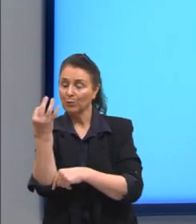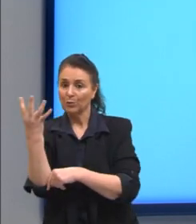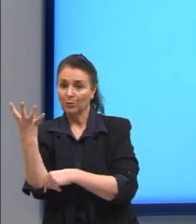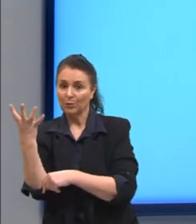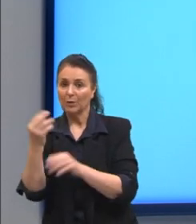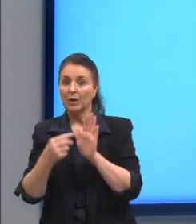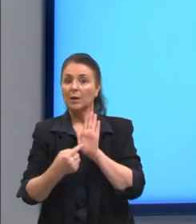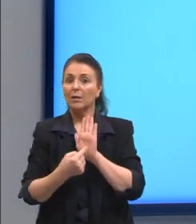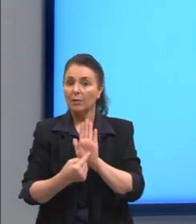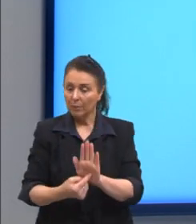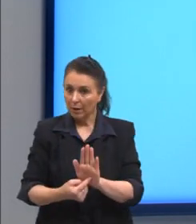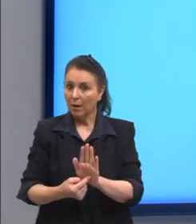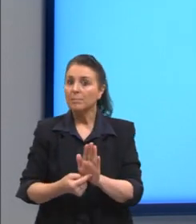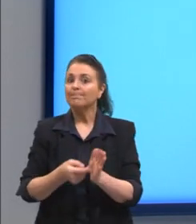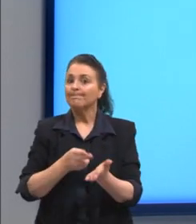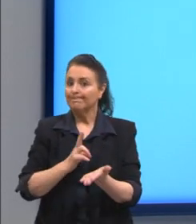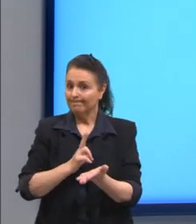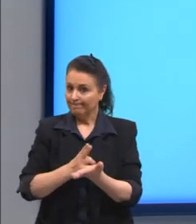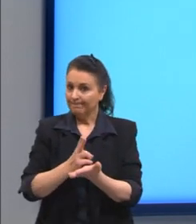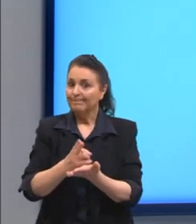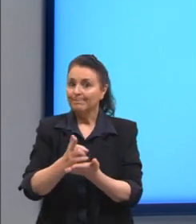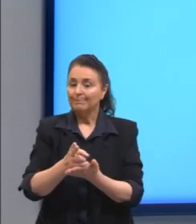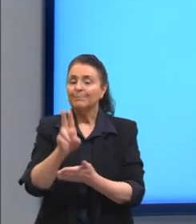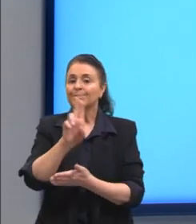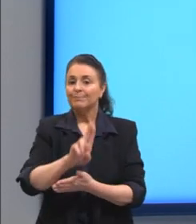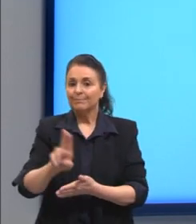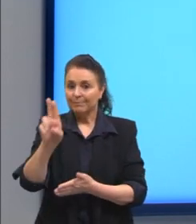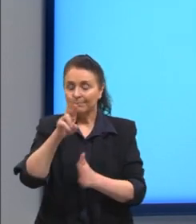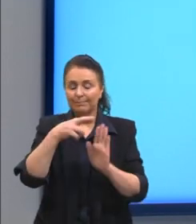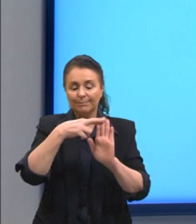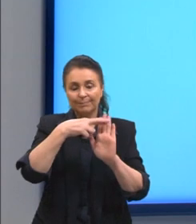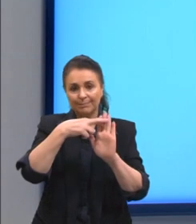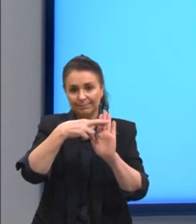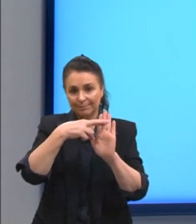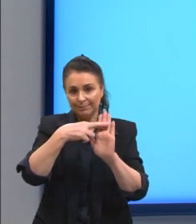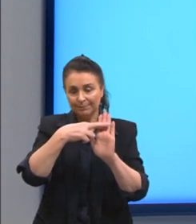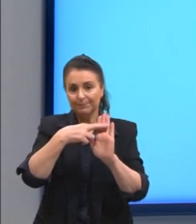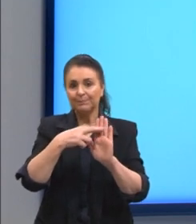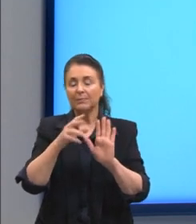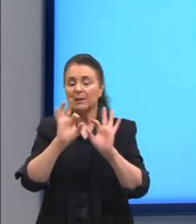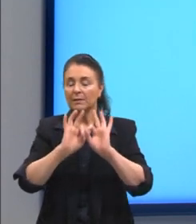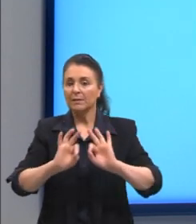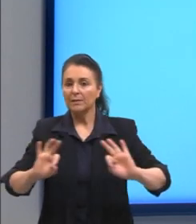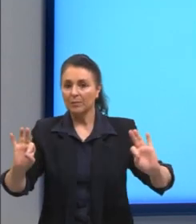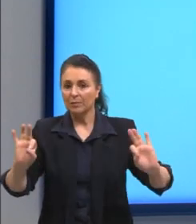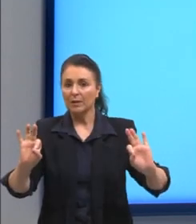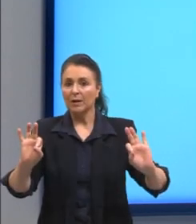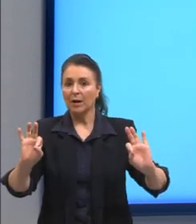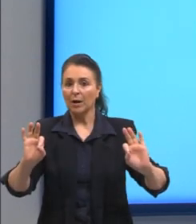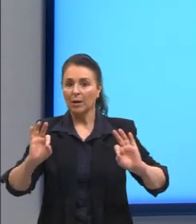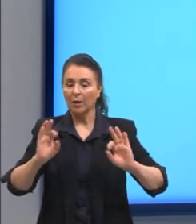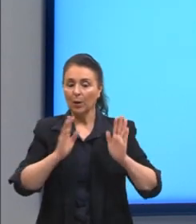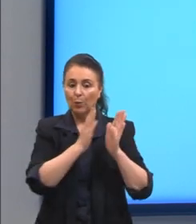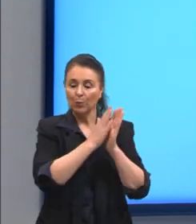com certa frequência, tá? Então, a gente utiliza as regrinhas para simplificar o processo.